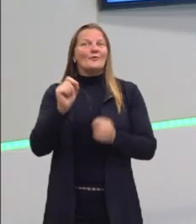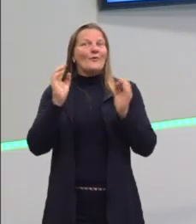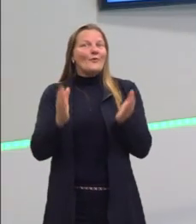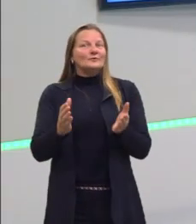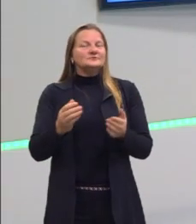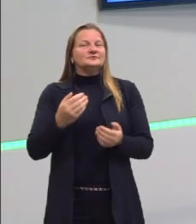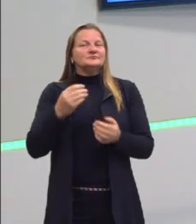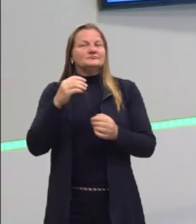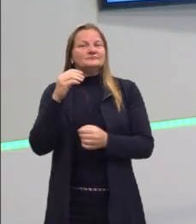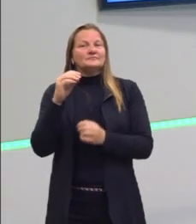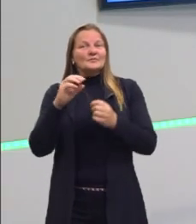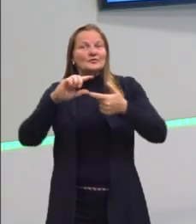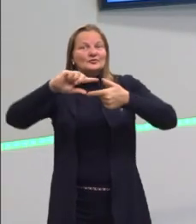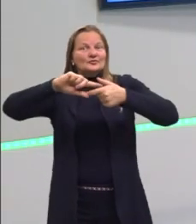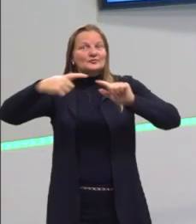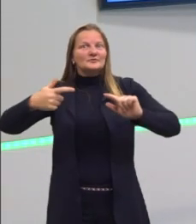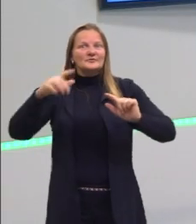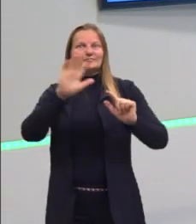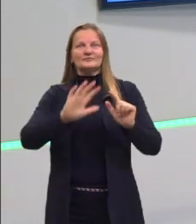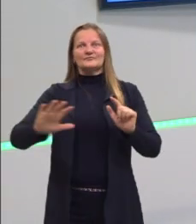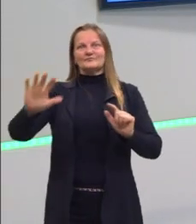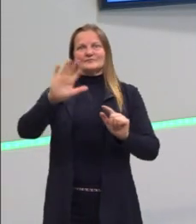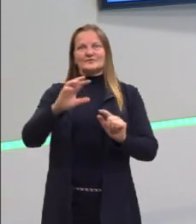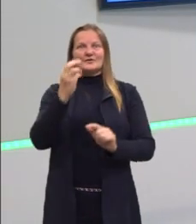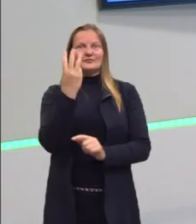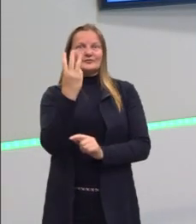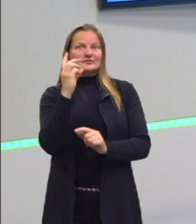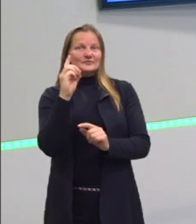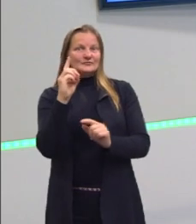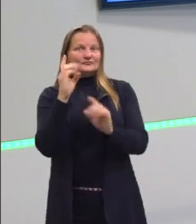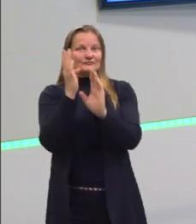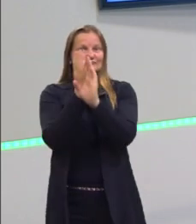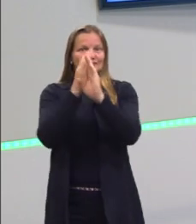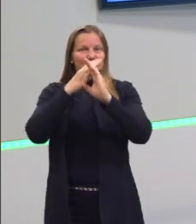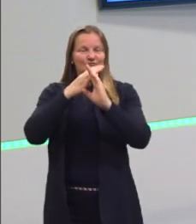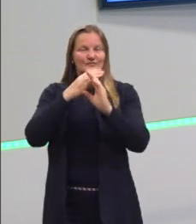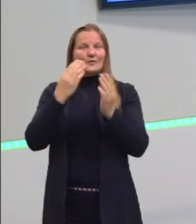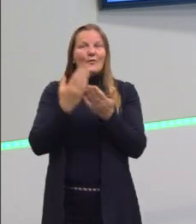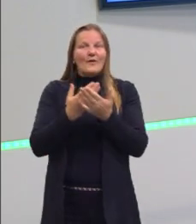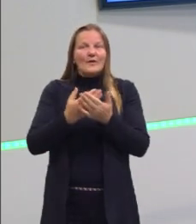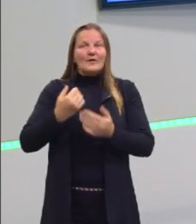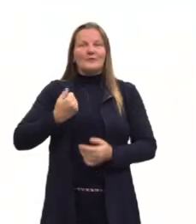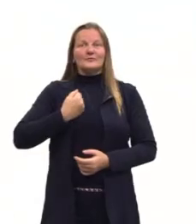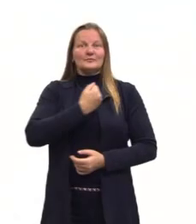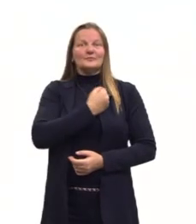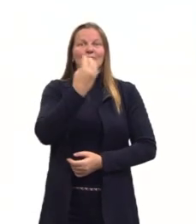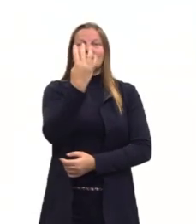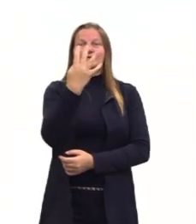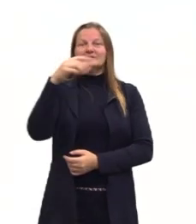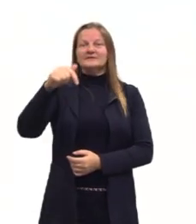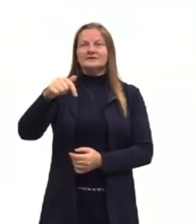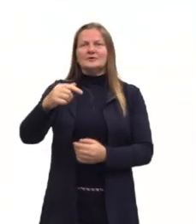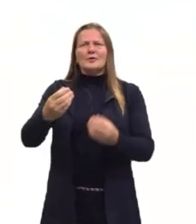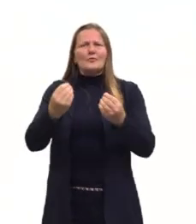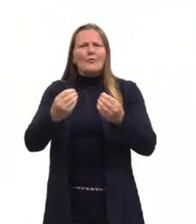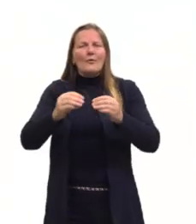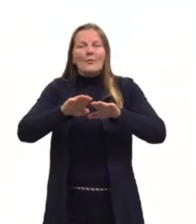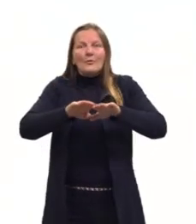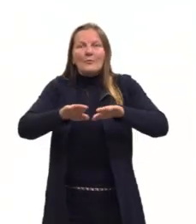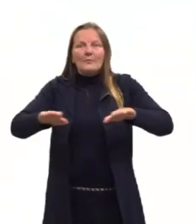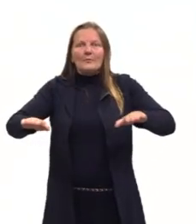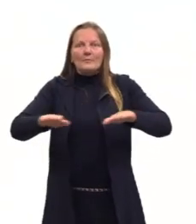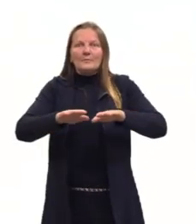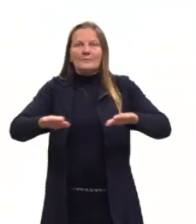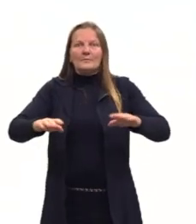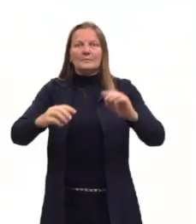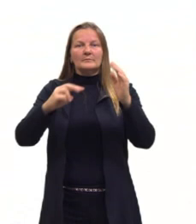na geometria espacial e agora nós vamos ver na nossa aula 47 como planificar um